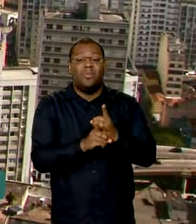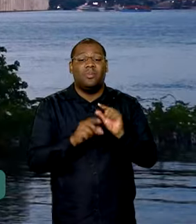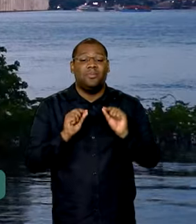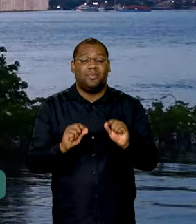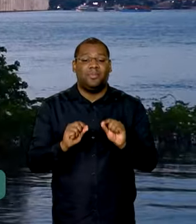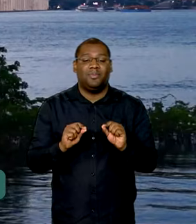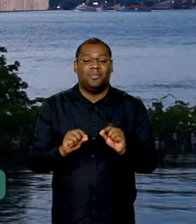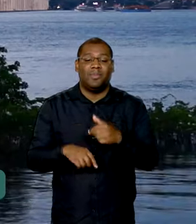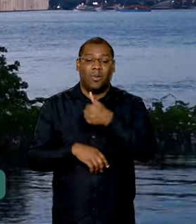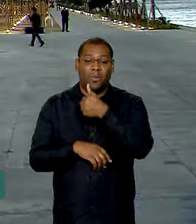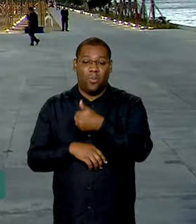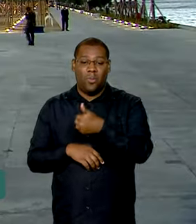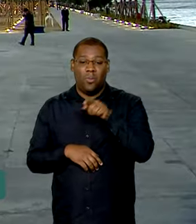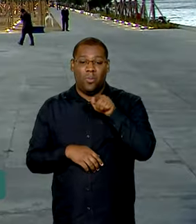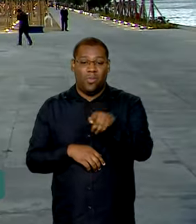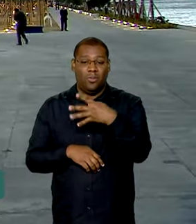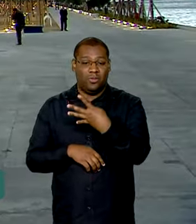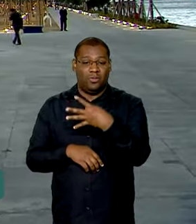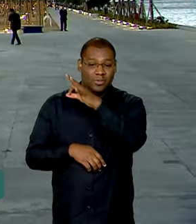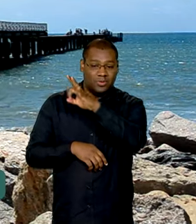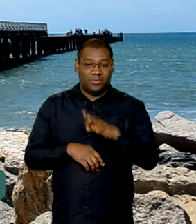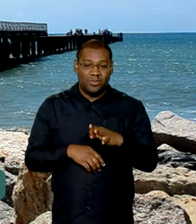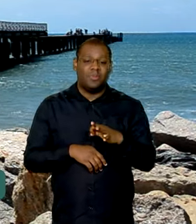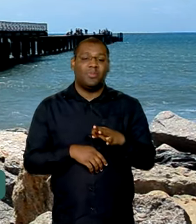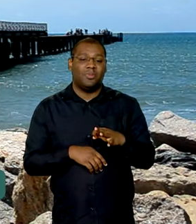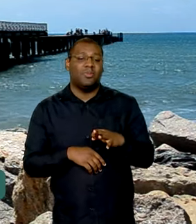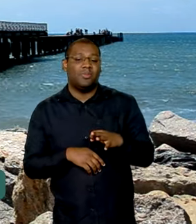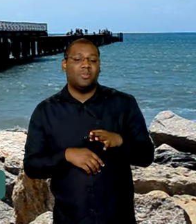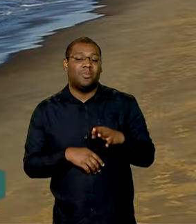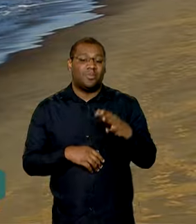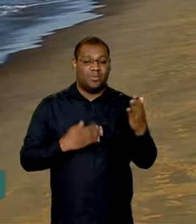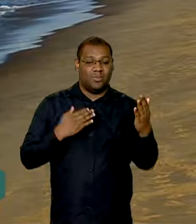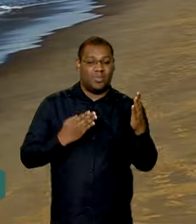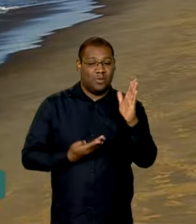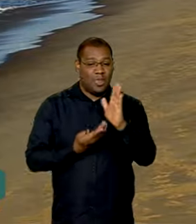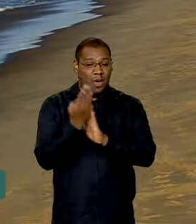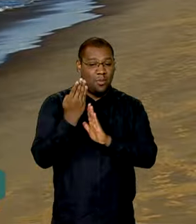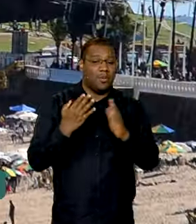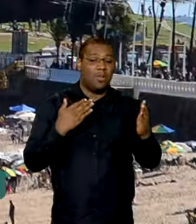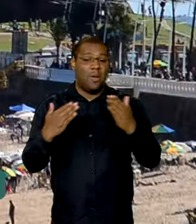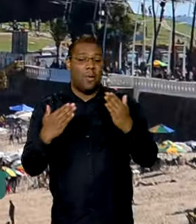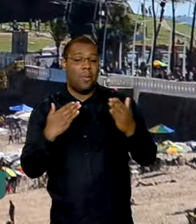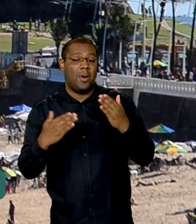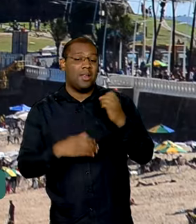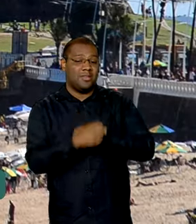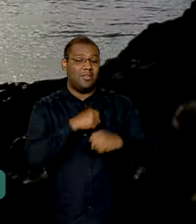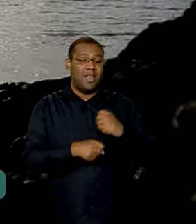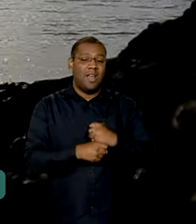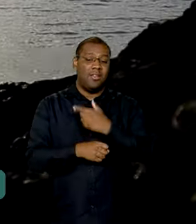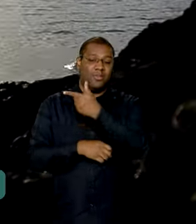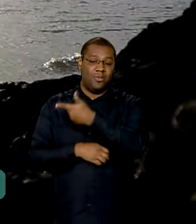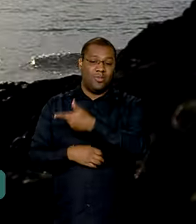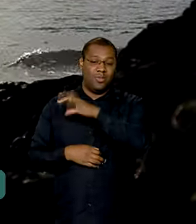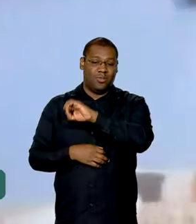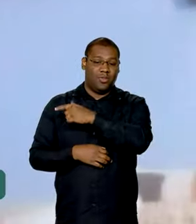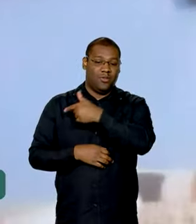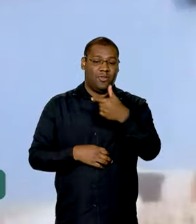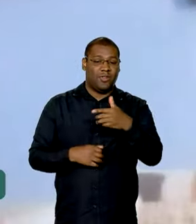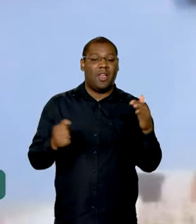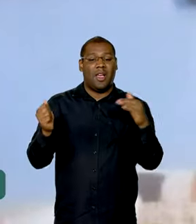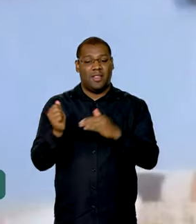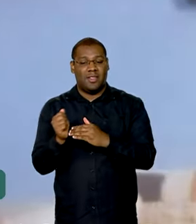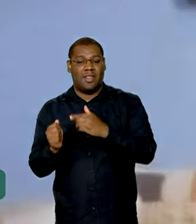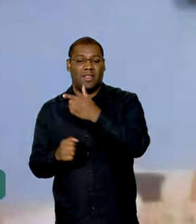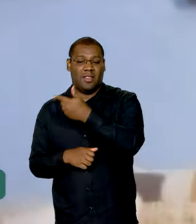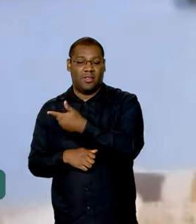de 1,4% em relação à mesma temporada de 2022 e 2023. A